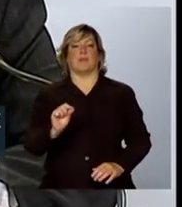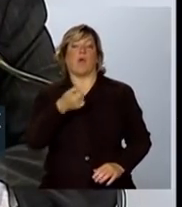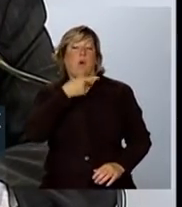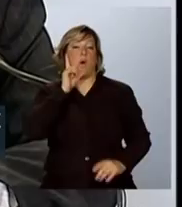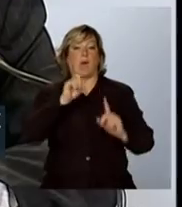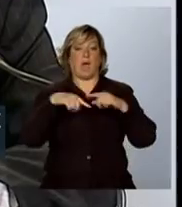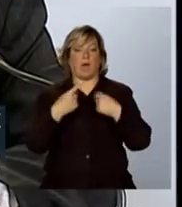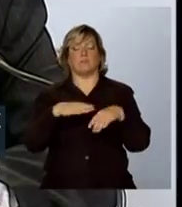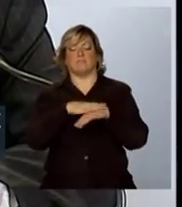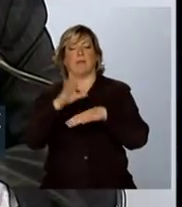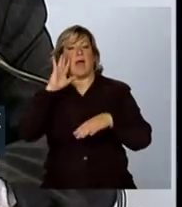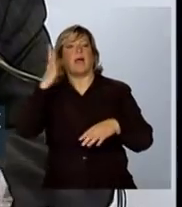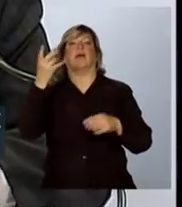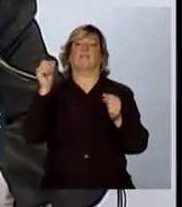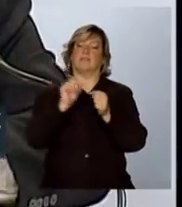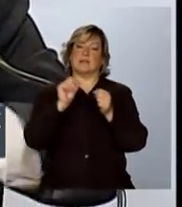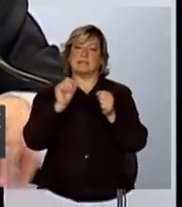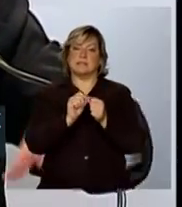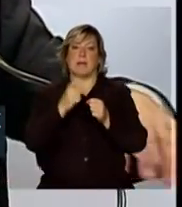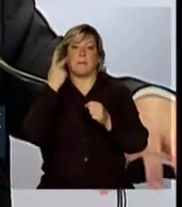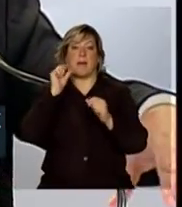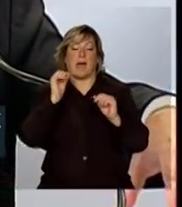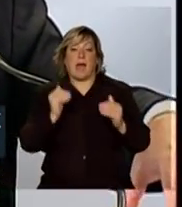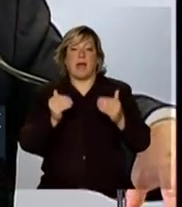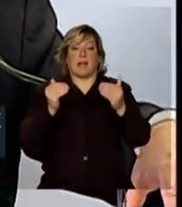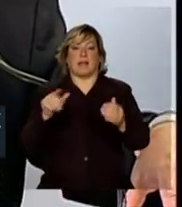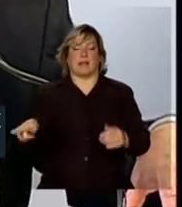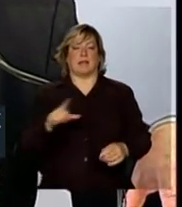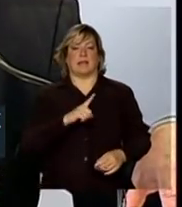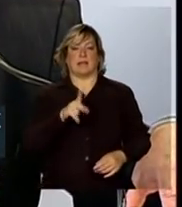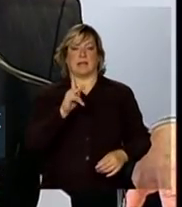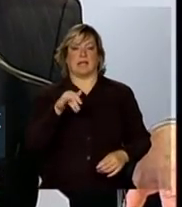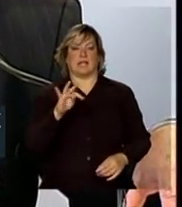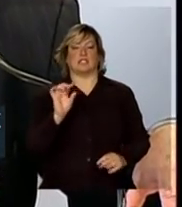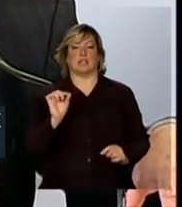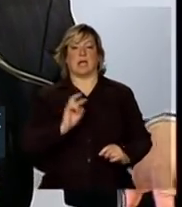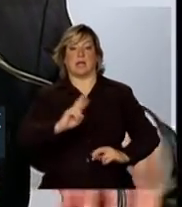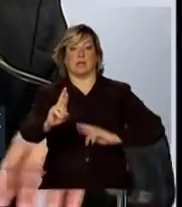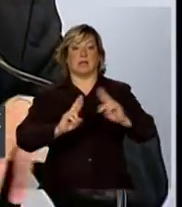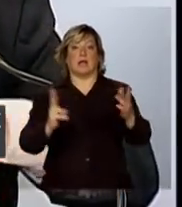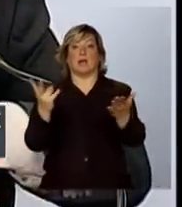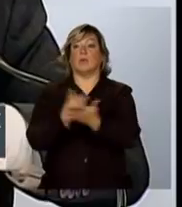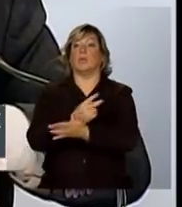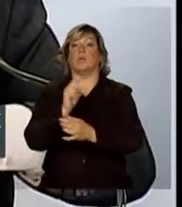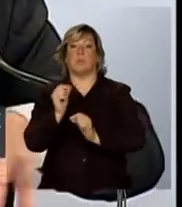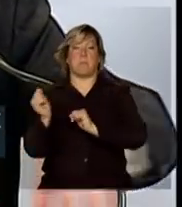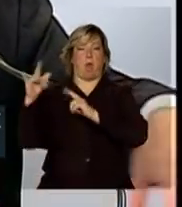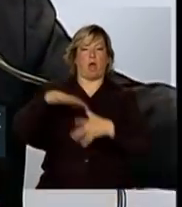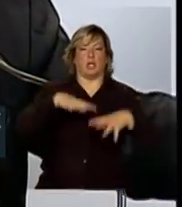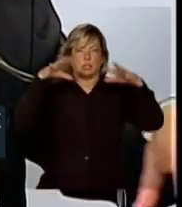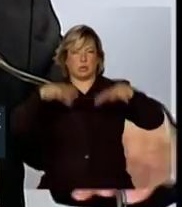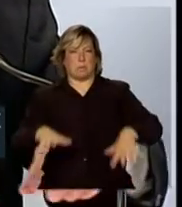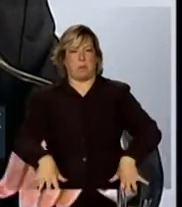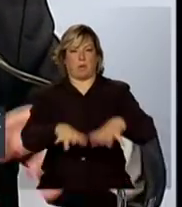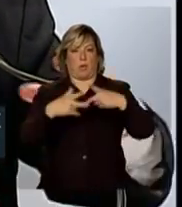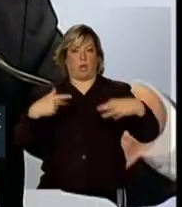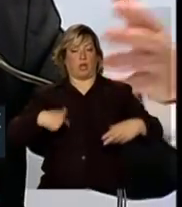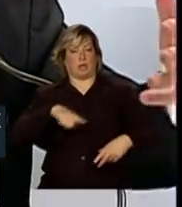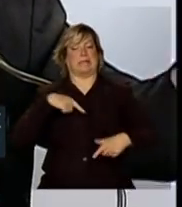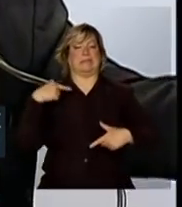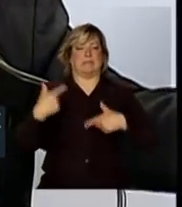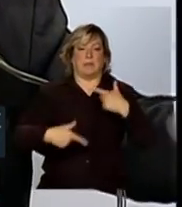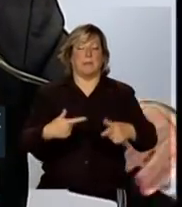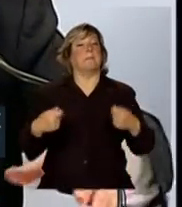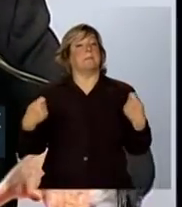nós vamos instituir, para além do kit de resposta a desastre que nós temos trabalhado e que,